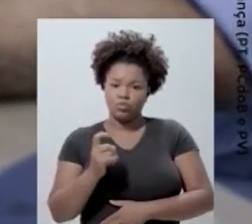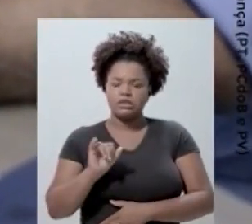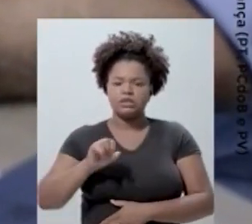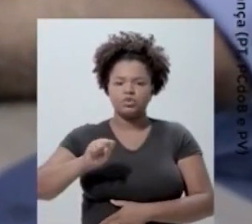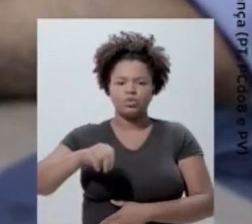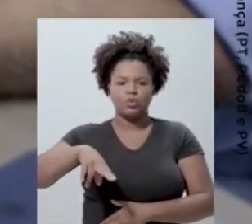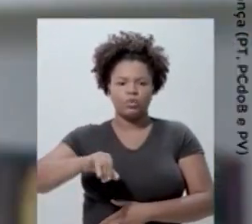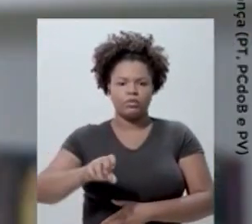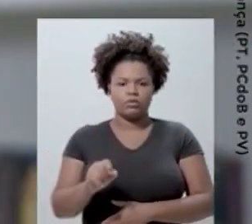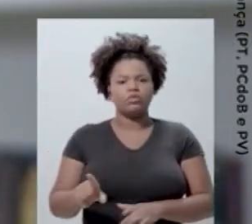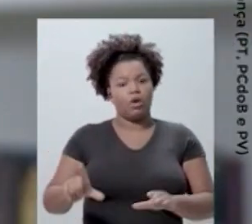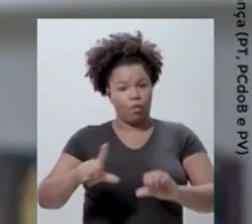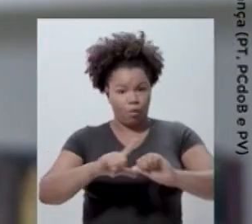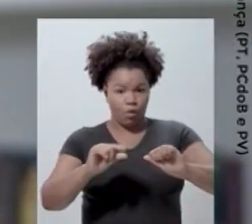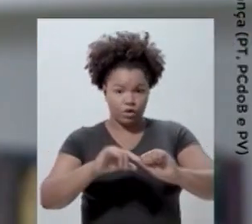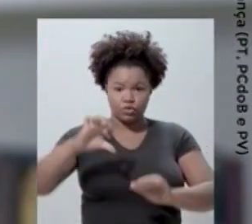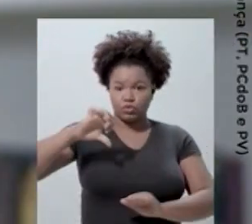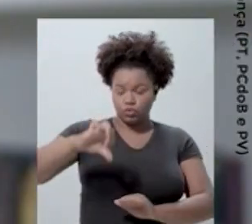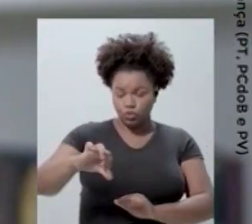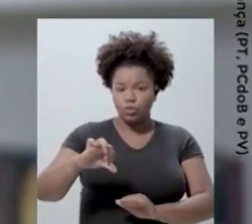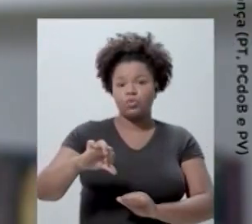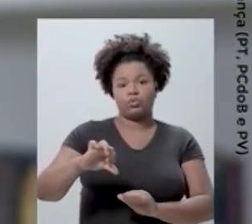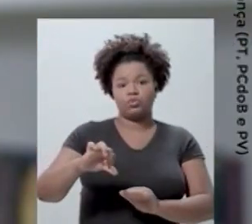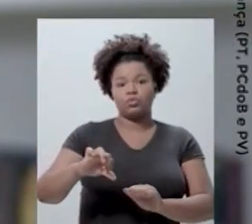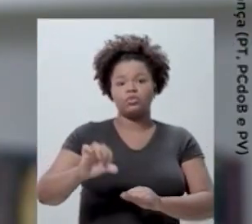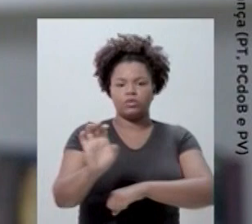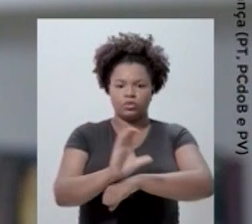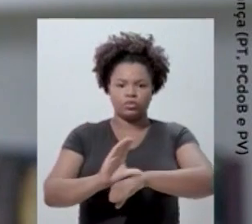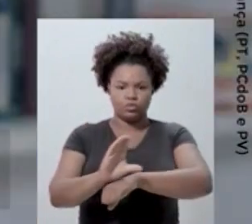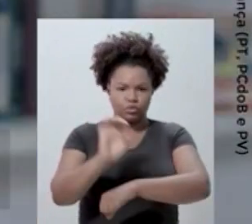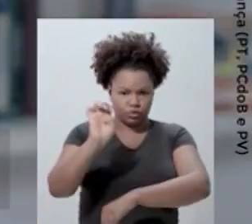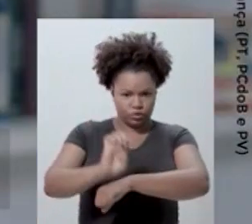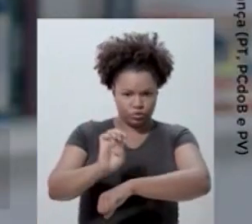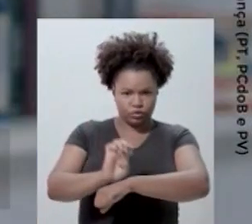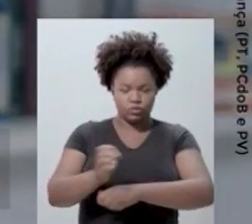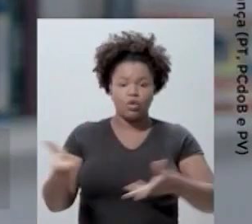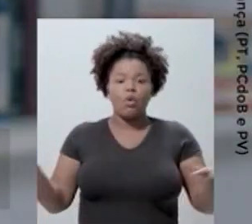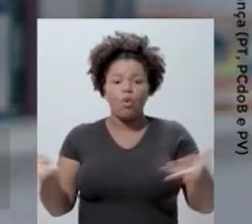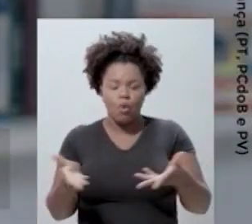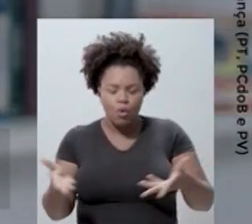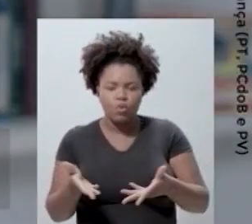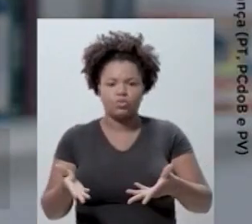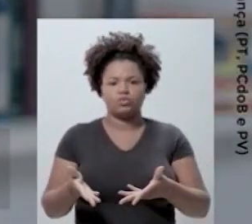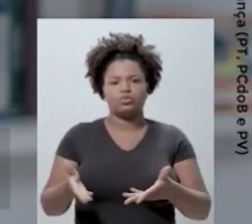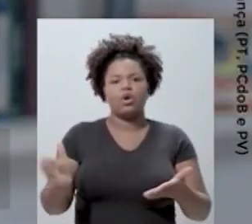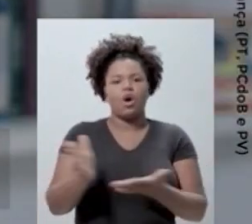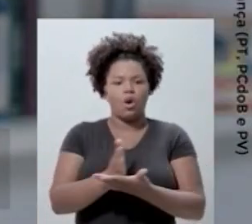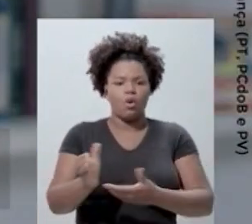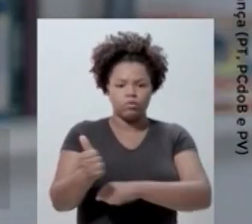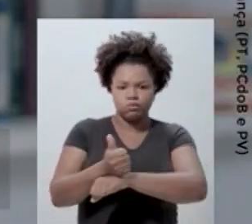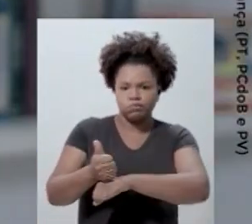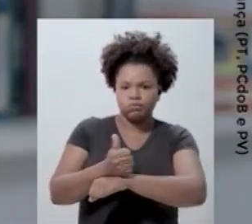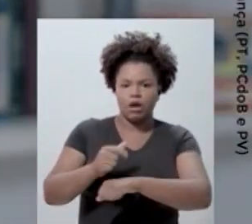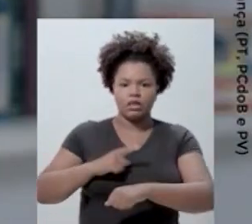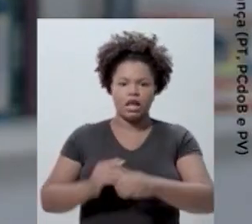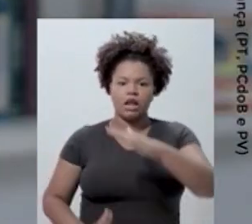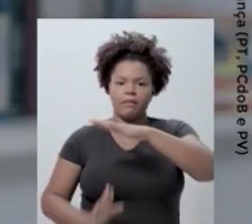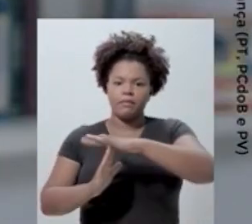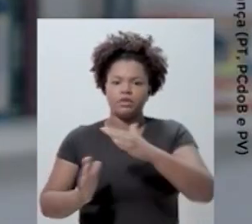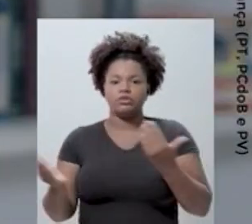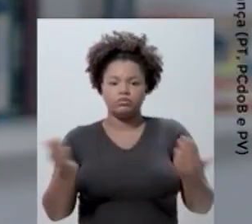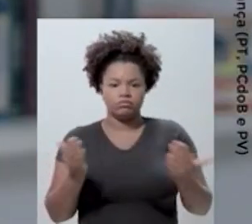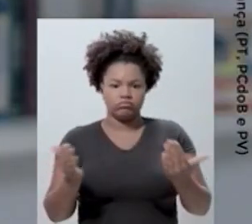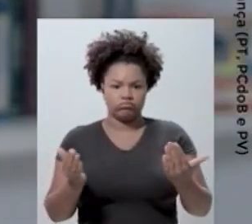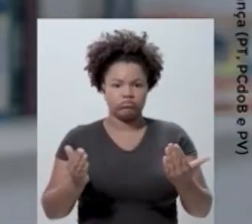Assim como determina o artigo nono da Constituição Estadual. Hoje, algumas carreiras têm o limite equiparado à remuneração